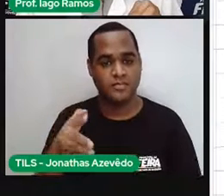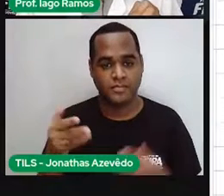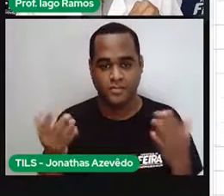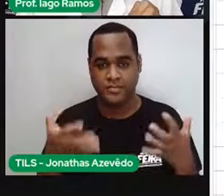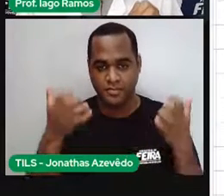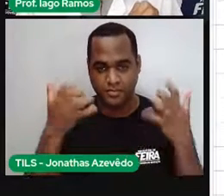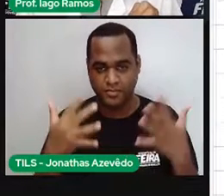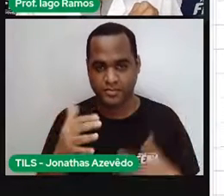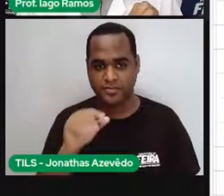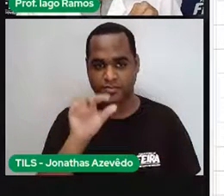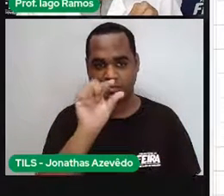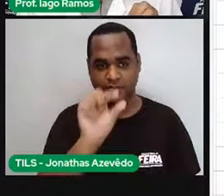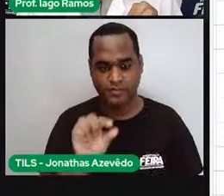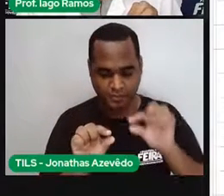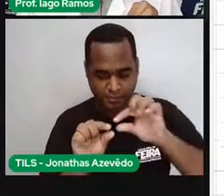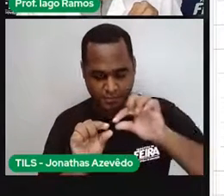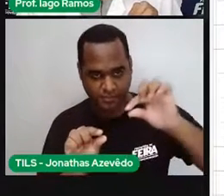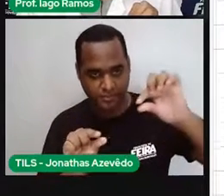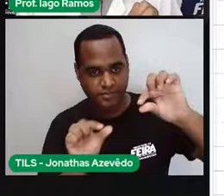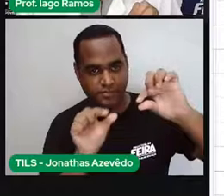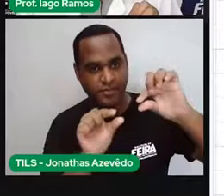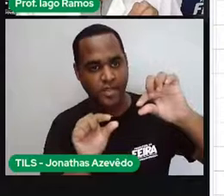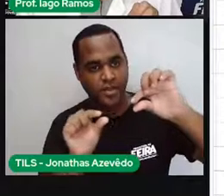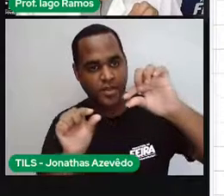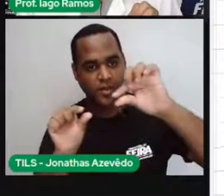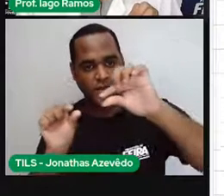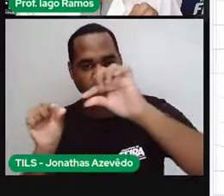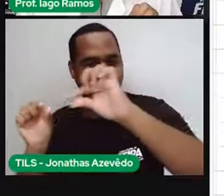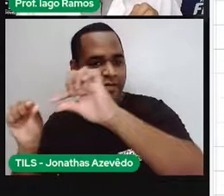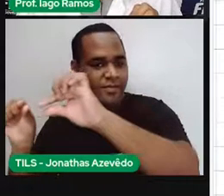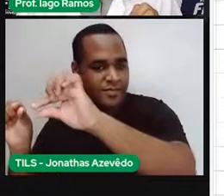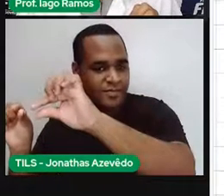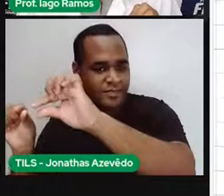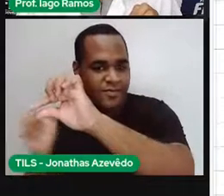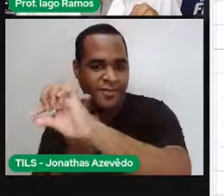arrastar esse ladozinho para cá.